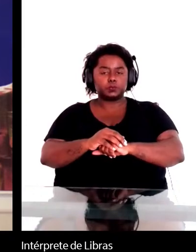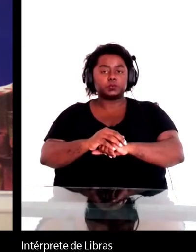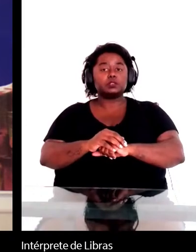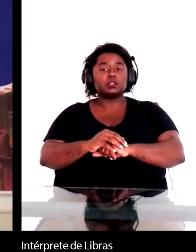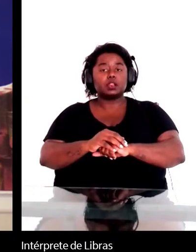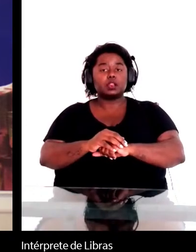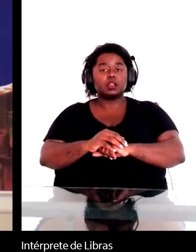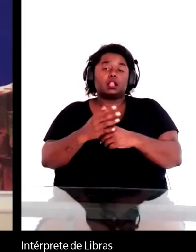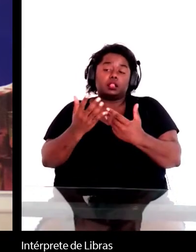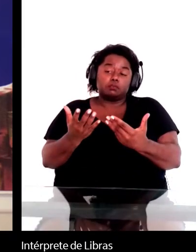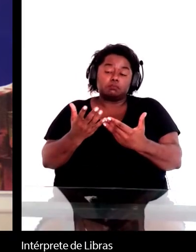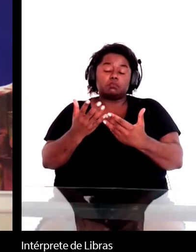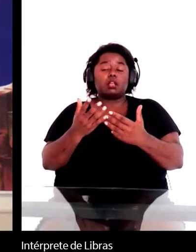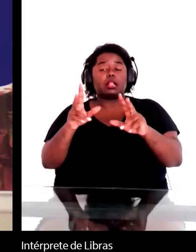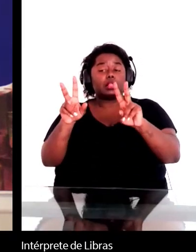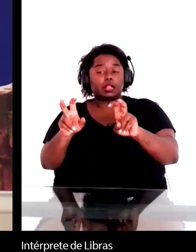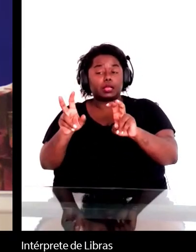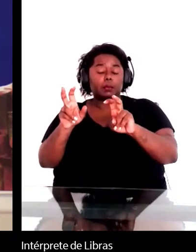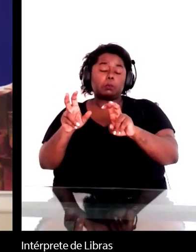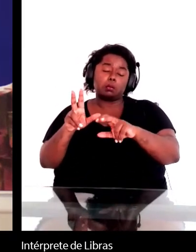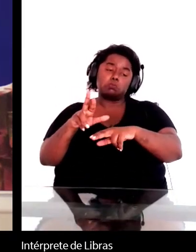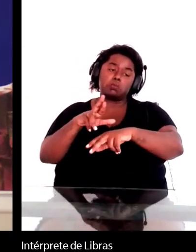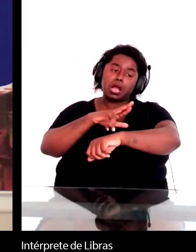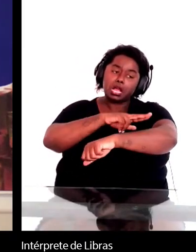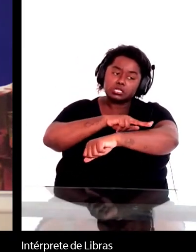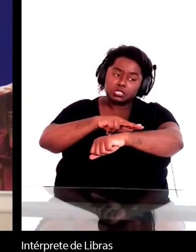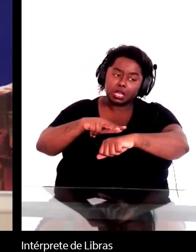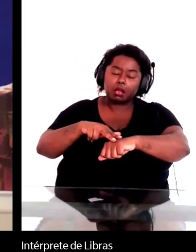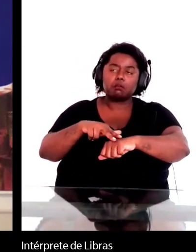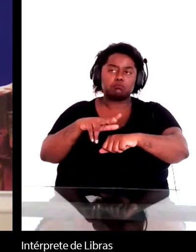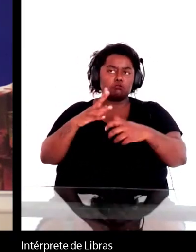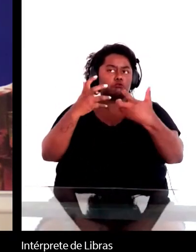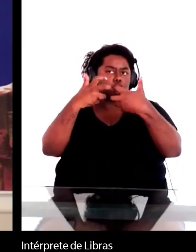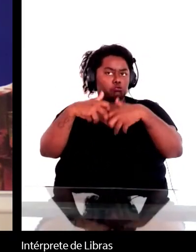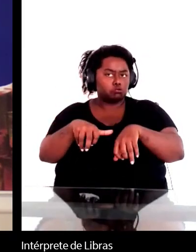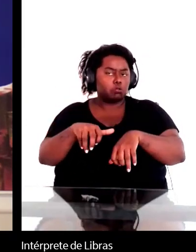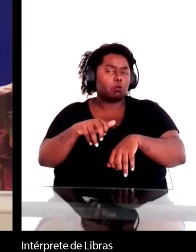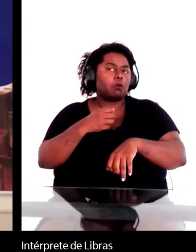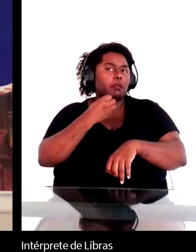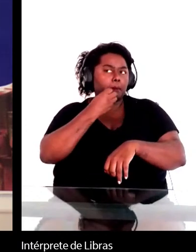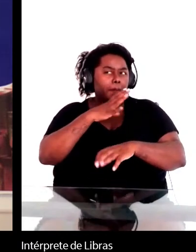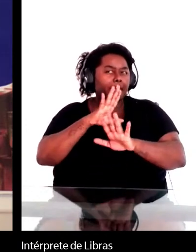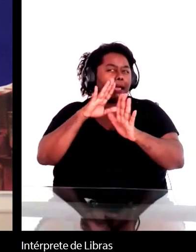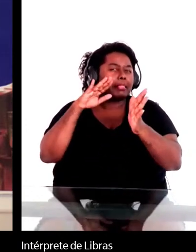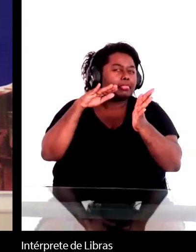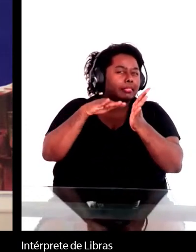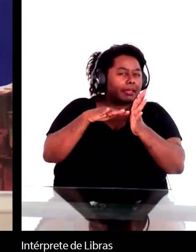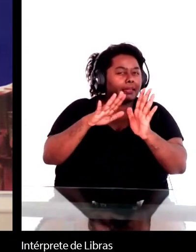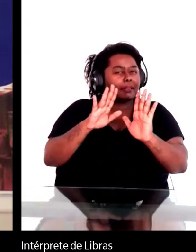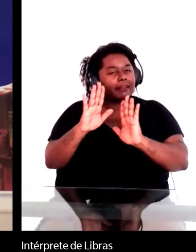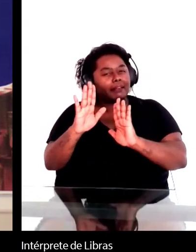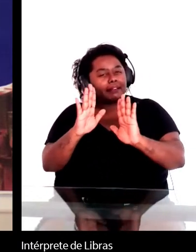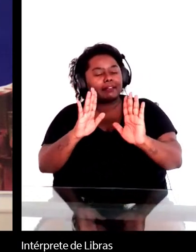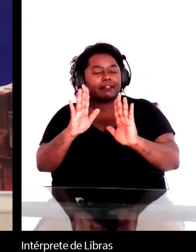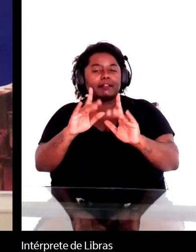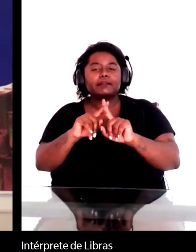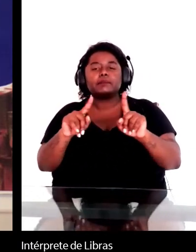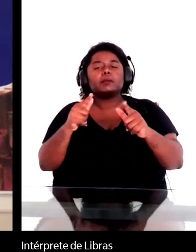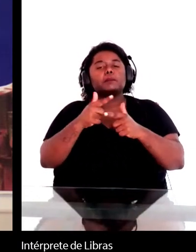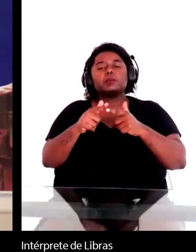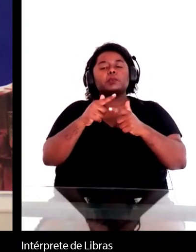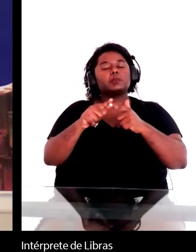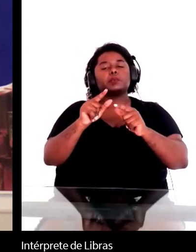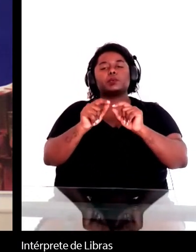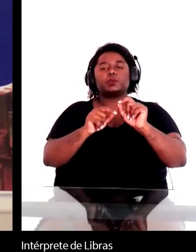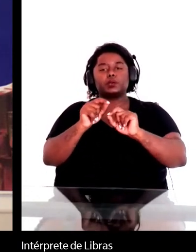aproximação e o tema racial funciona em Assis de Machado até um certo ponto, mas o problema é que as perspectivas,